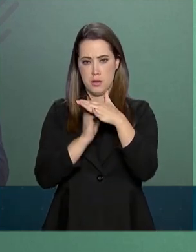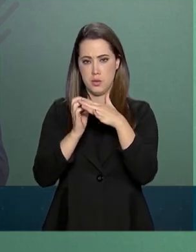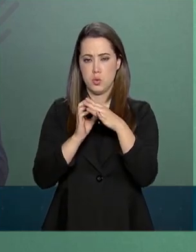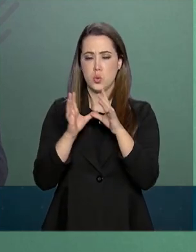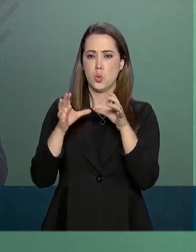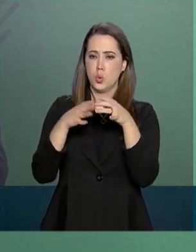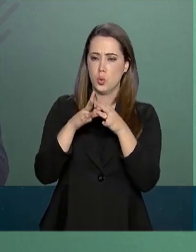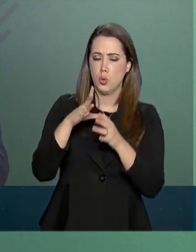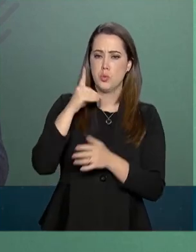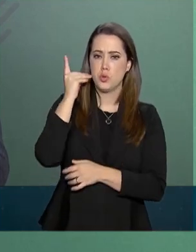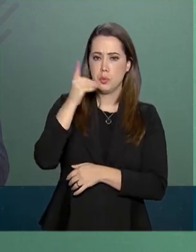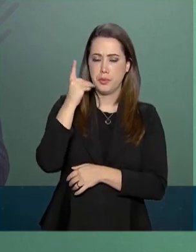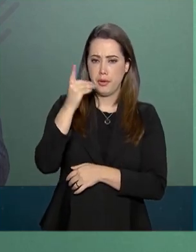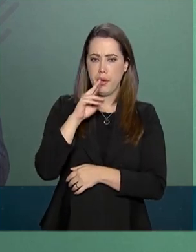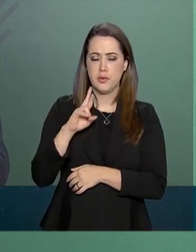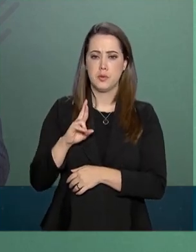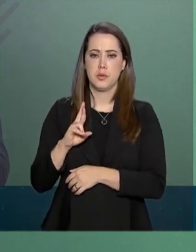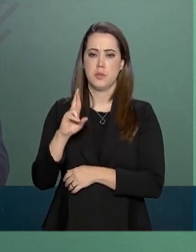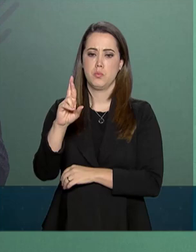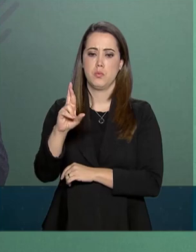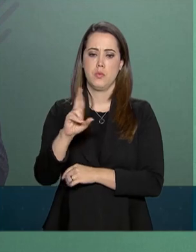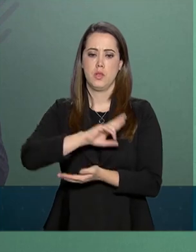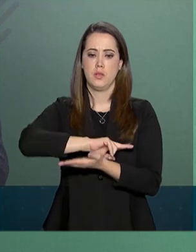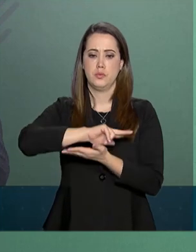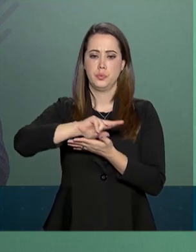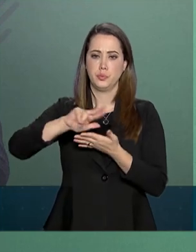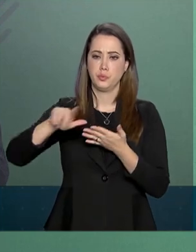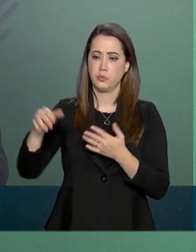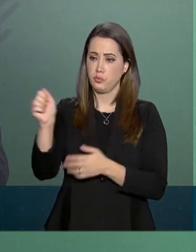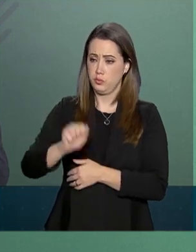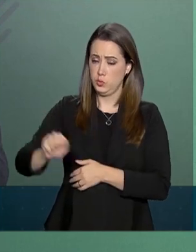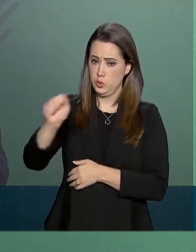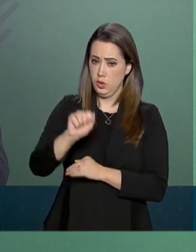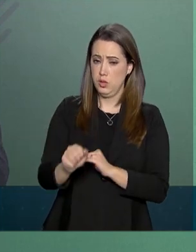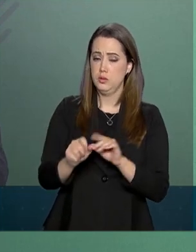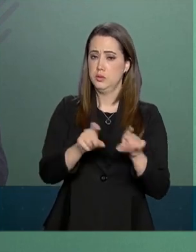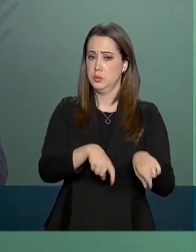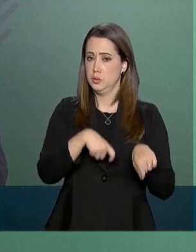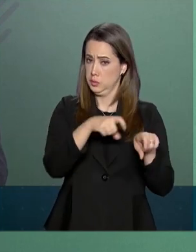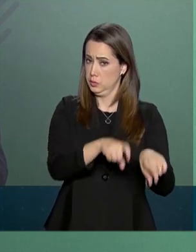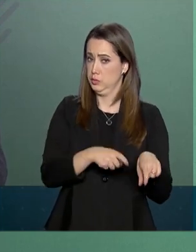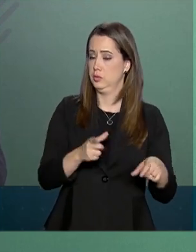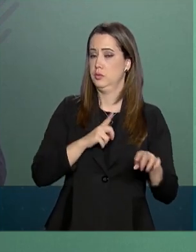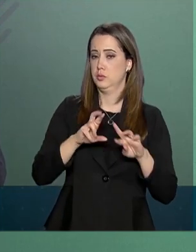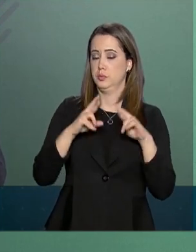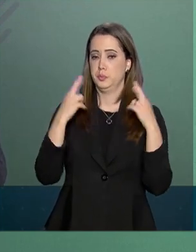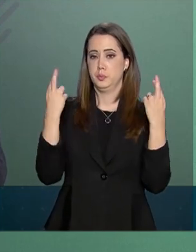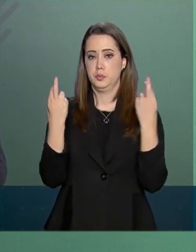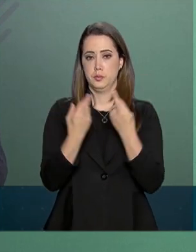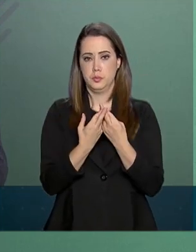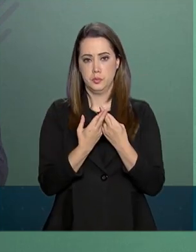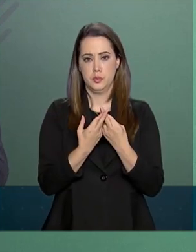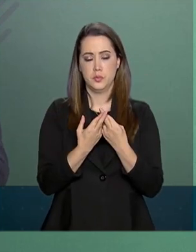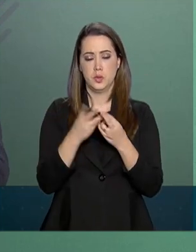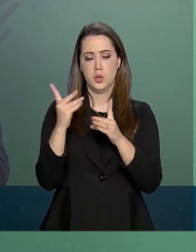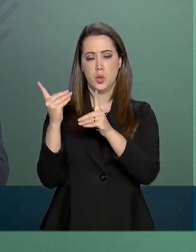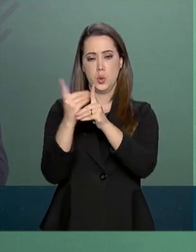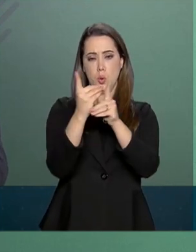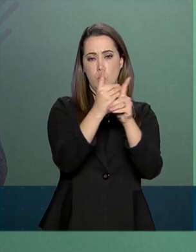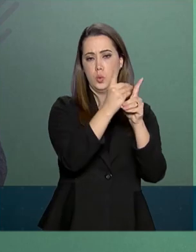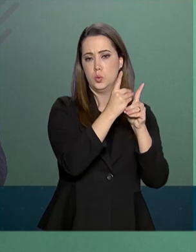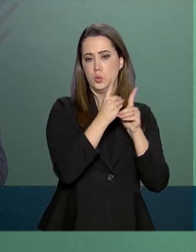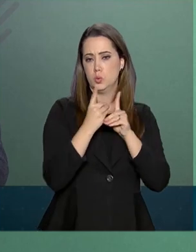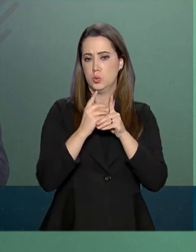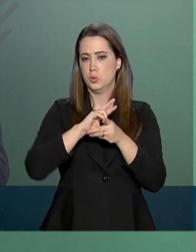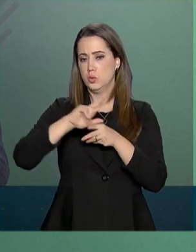parlamentares e representantes de associações produtoras terão reuniões e encontros